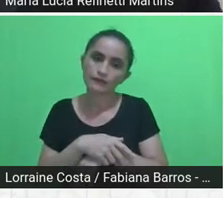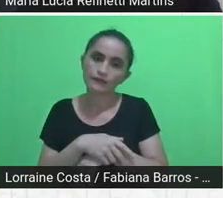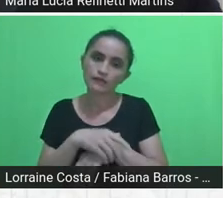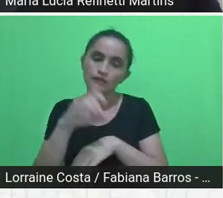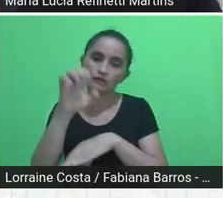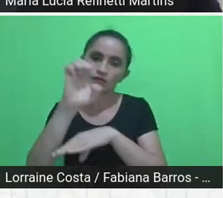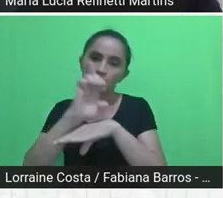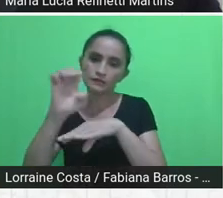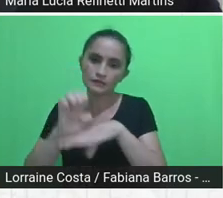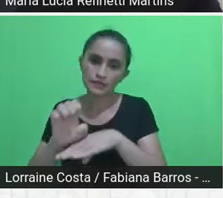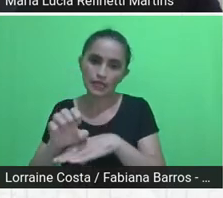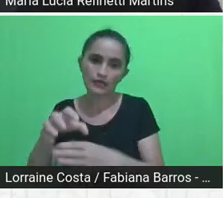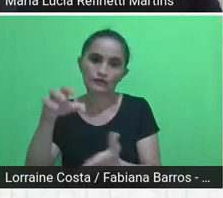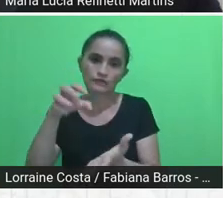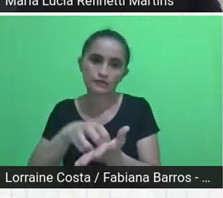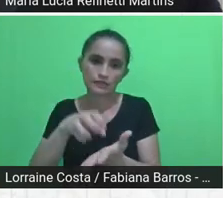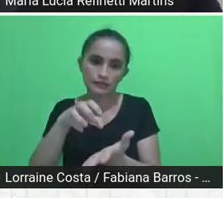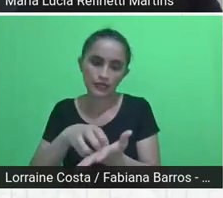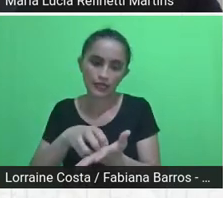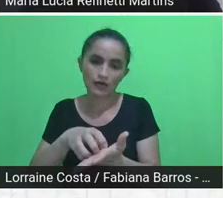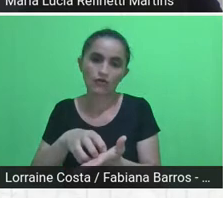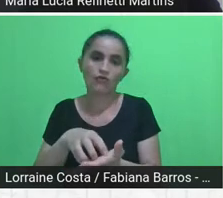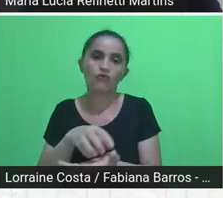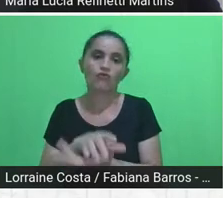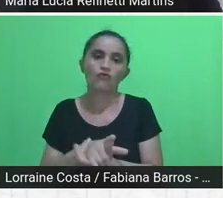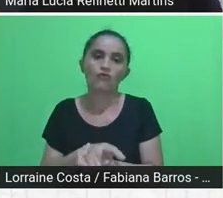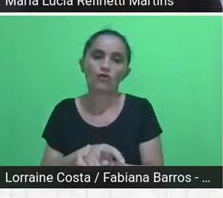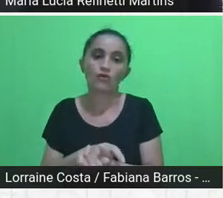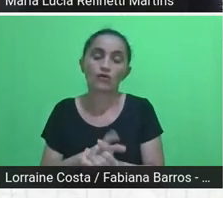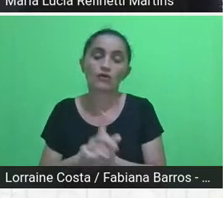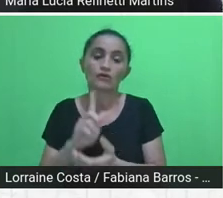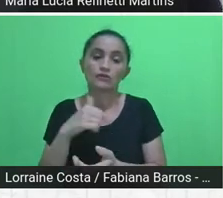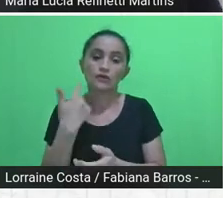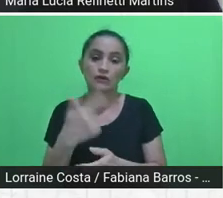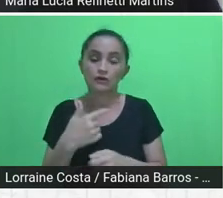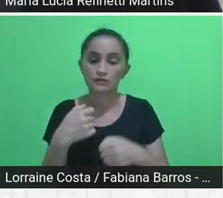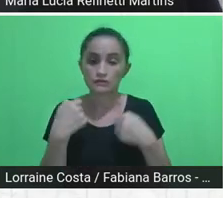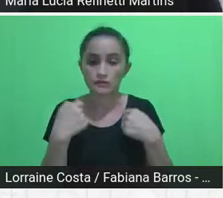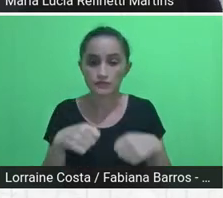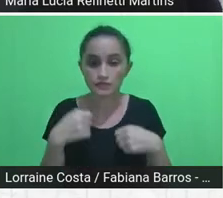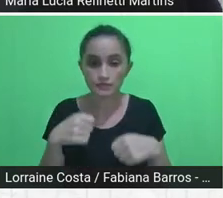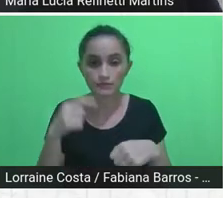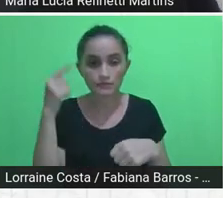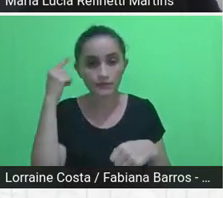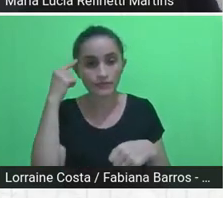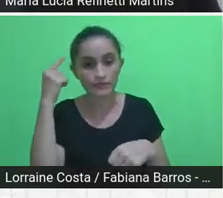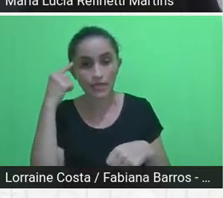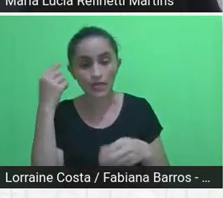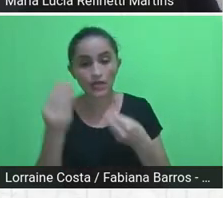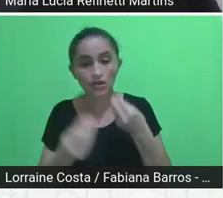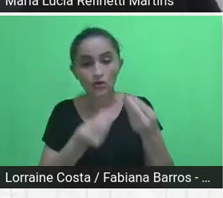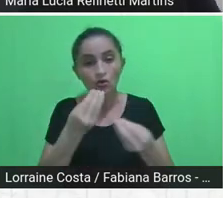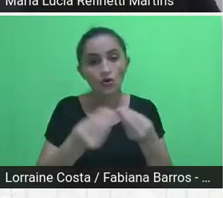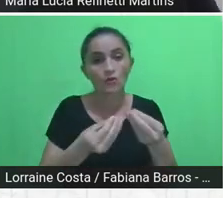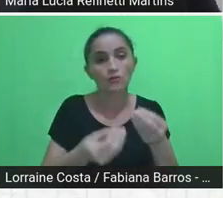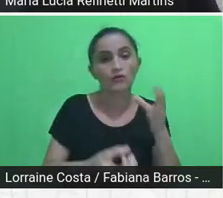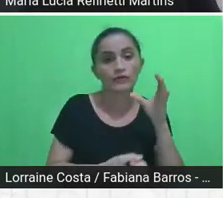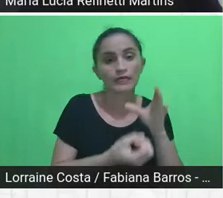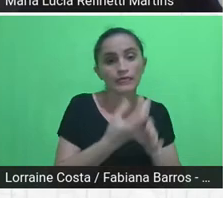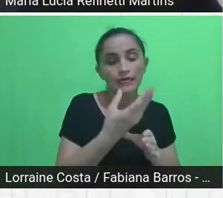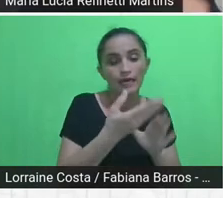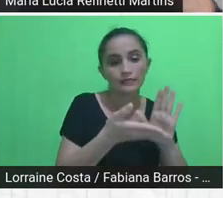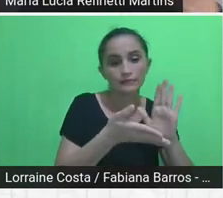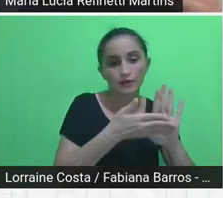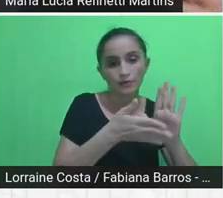portanto, federal, mas a implantação, a execução é municipal, e isso tem